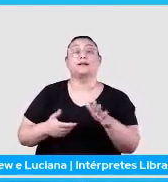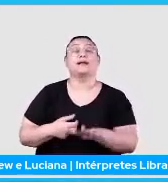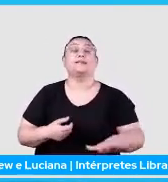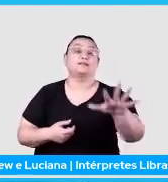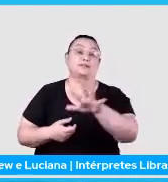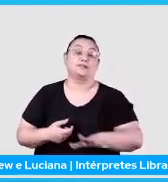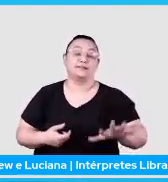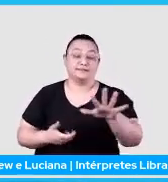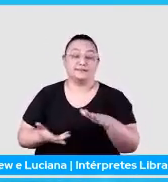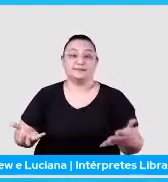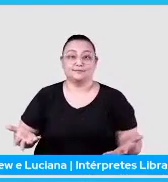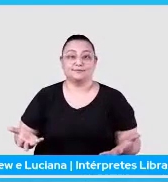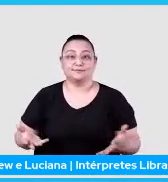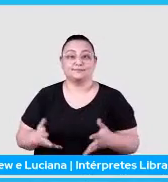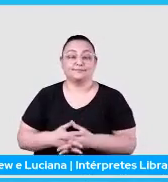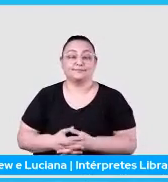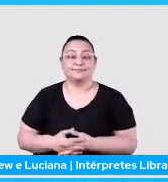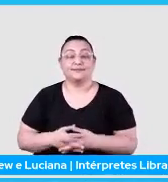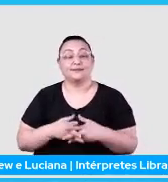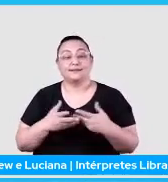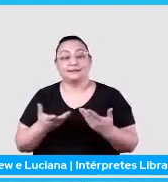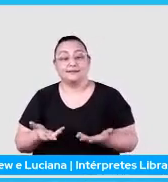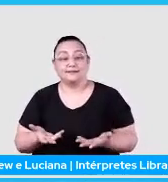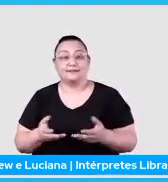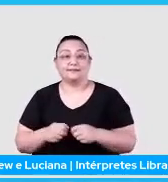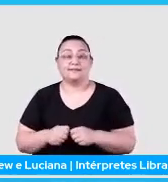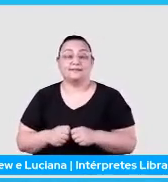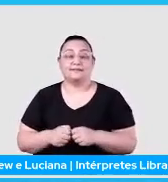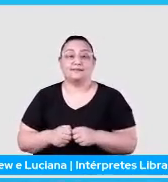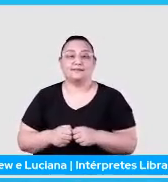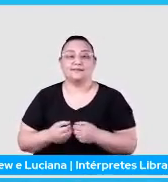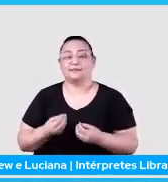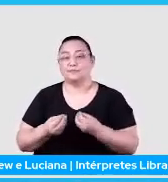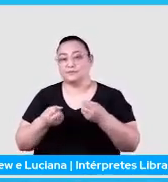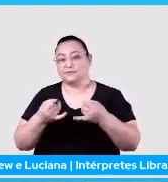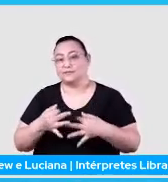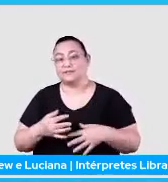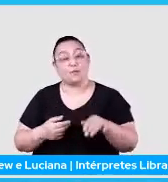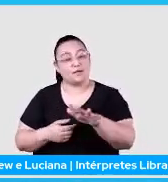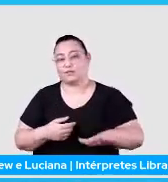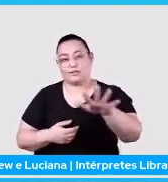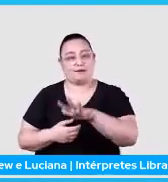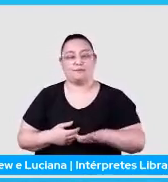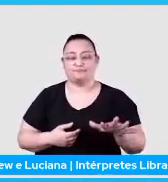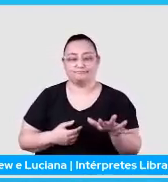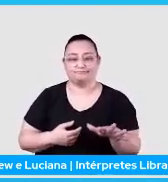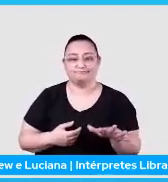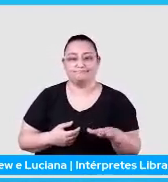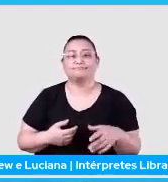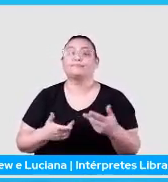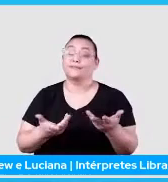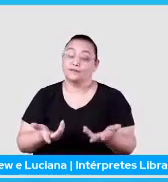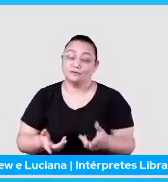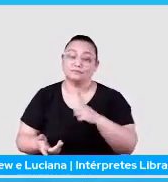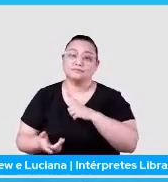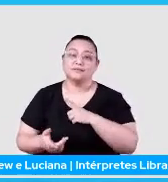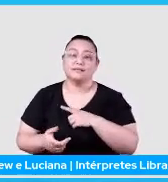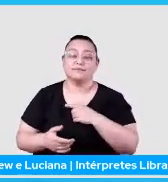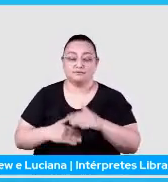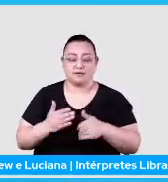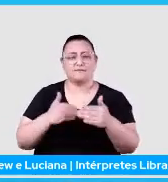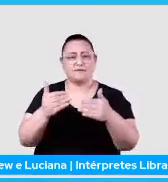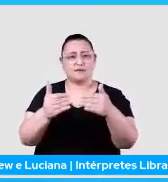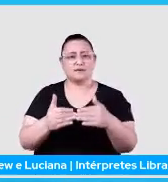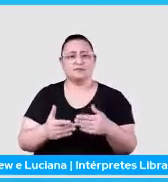aí, sabe? E aí, como eu falei, não é genérico, né? E ele teve grandes avanços nos